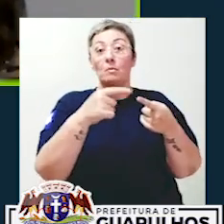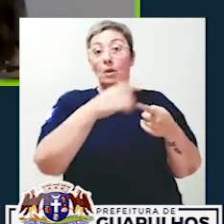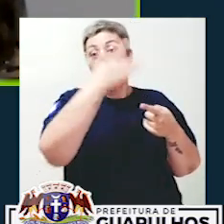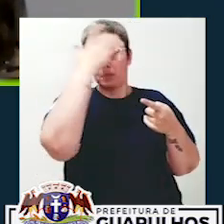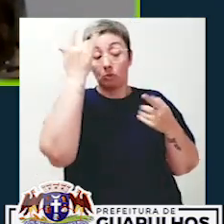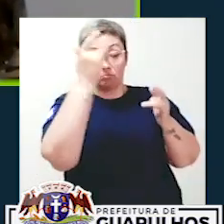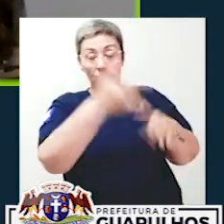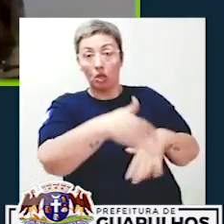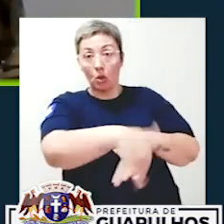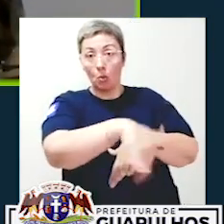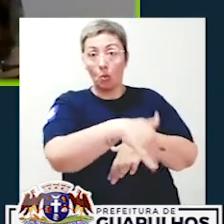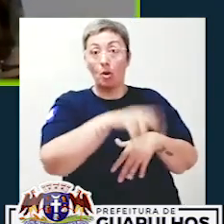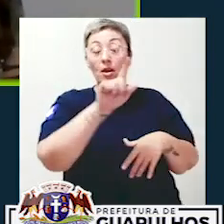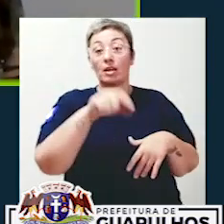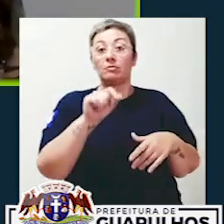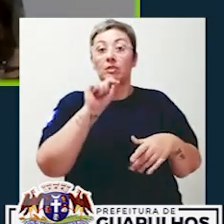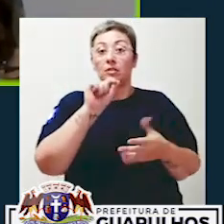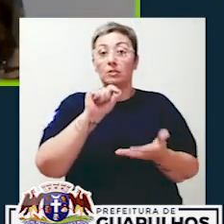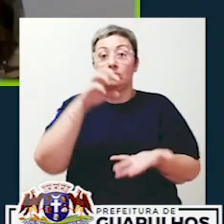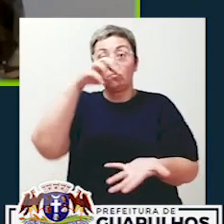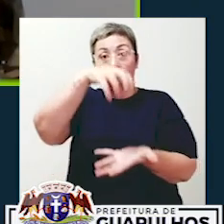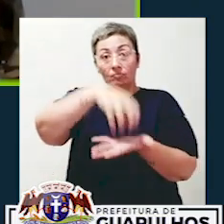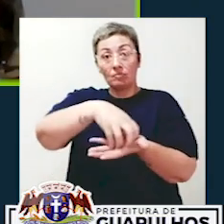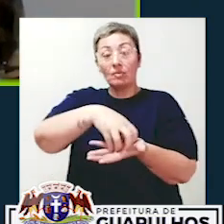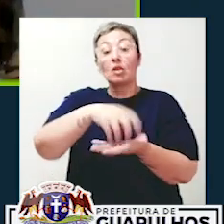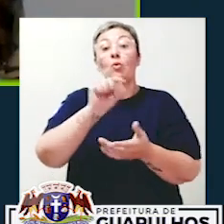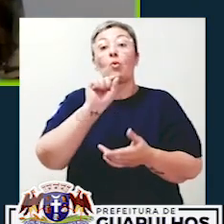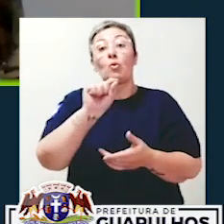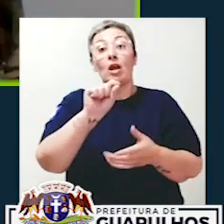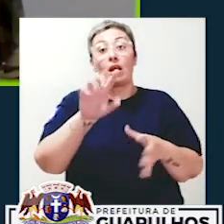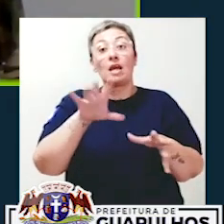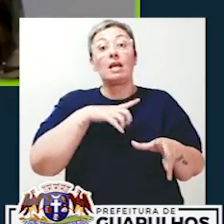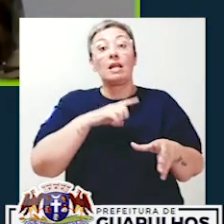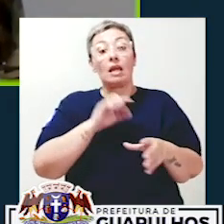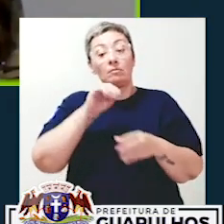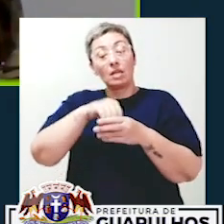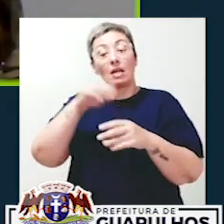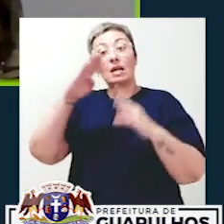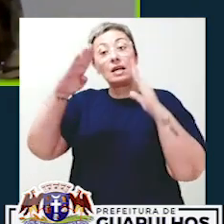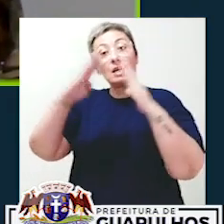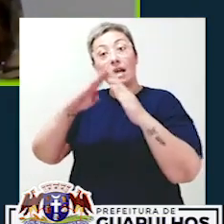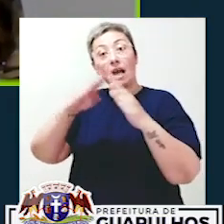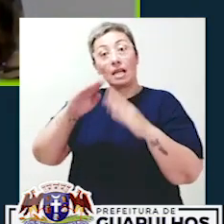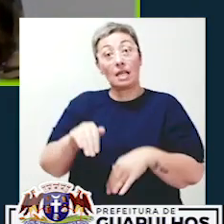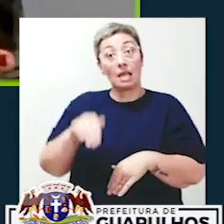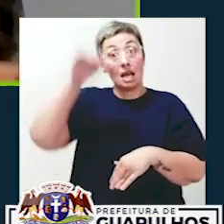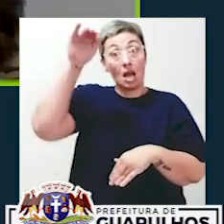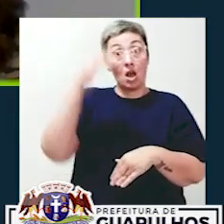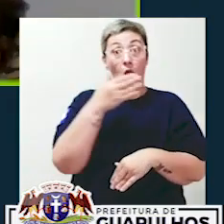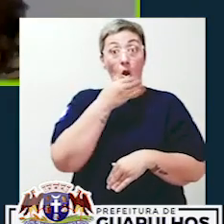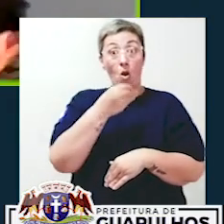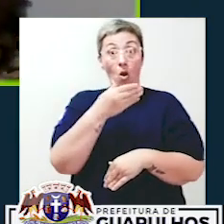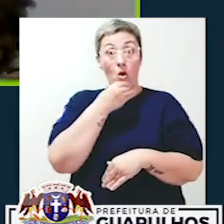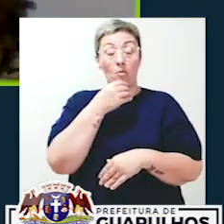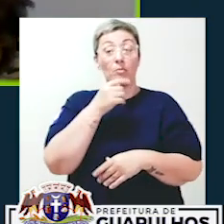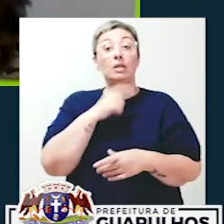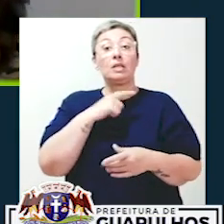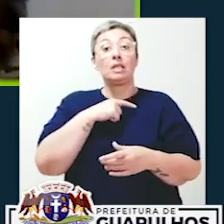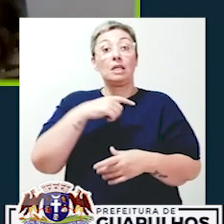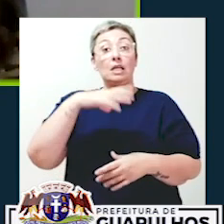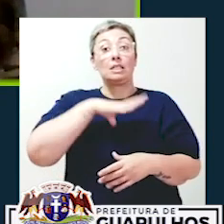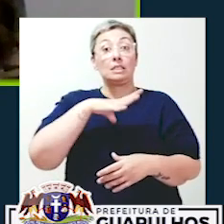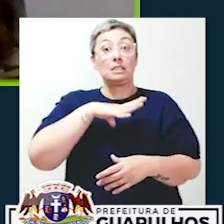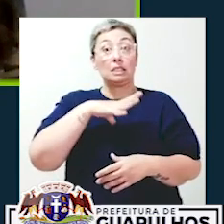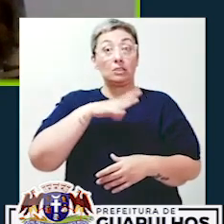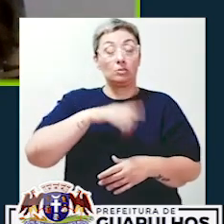relacionada às pessoas em situação de rua, é a implantação de mais um serviço de acolhimento institucional adulto masculino, dessa